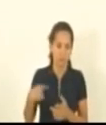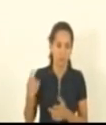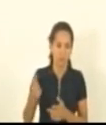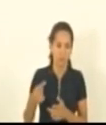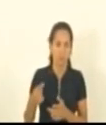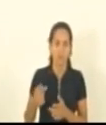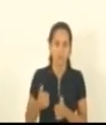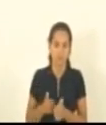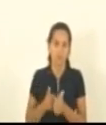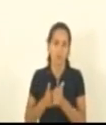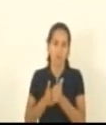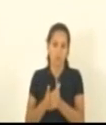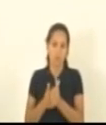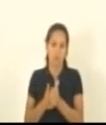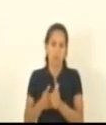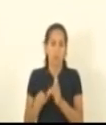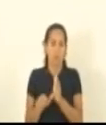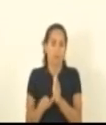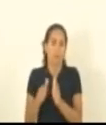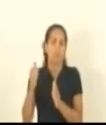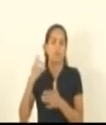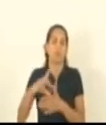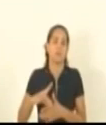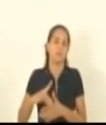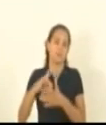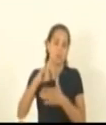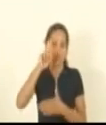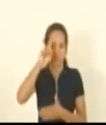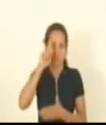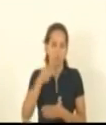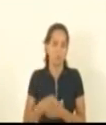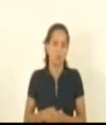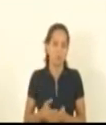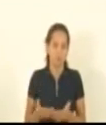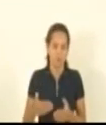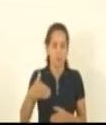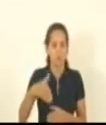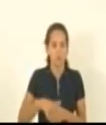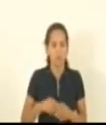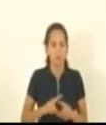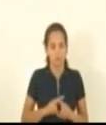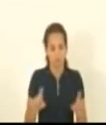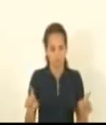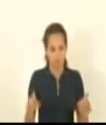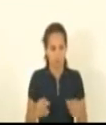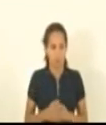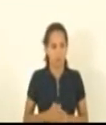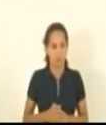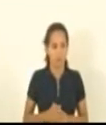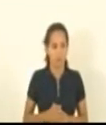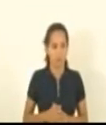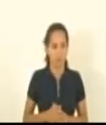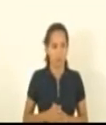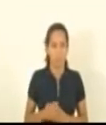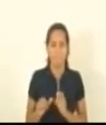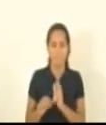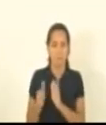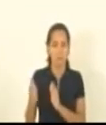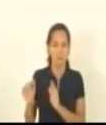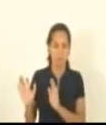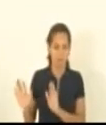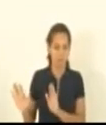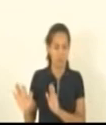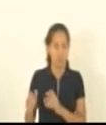acompanhar pela primeira vez o líder do governo eu voto não não isso aí derrubar o governo primeira vez unidos